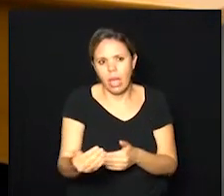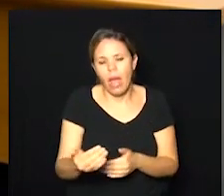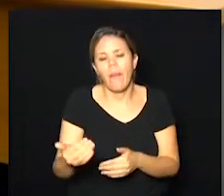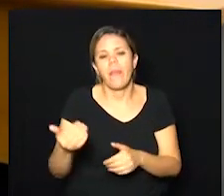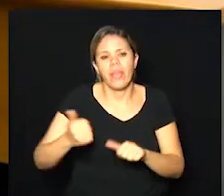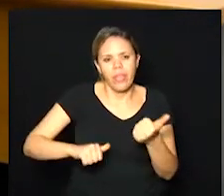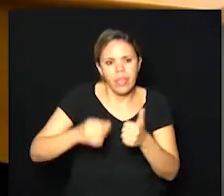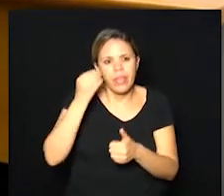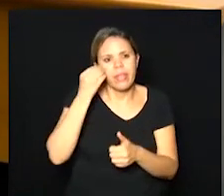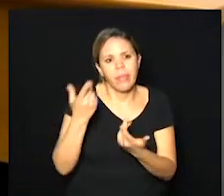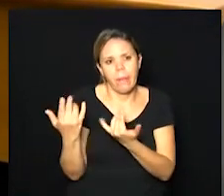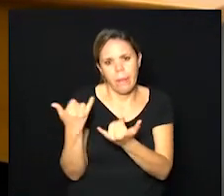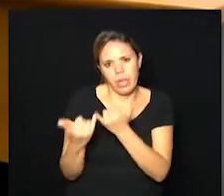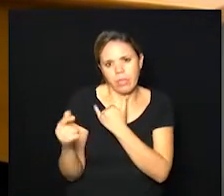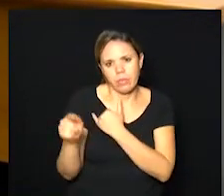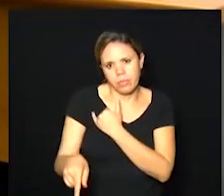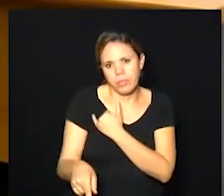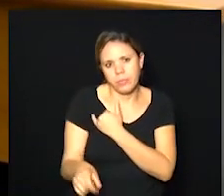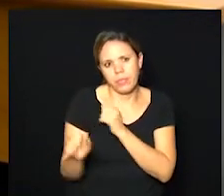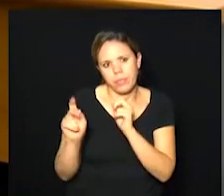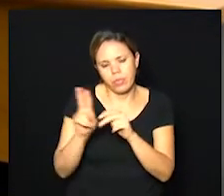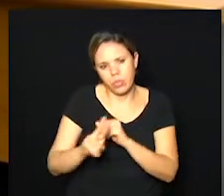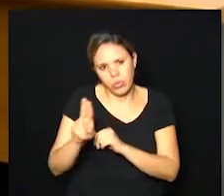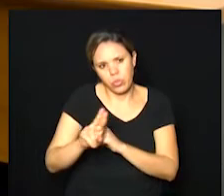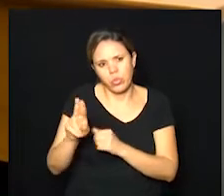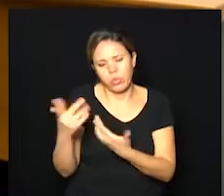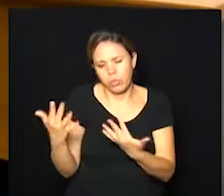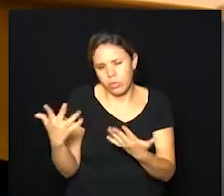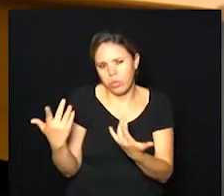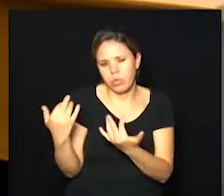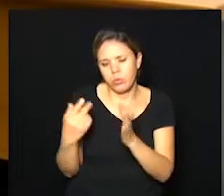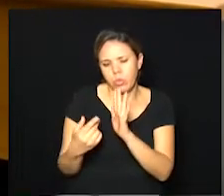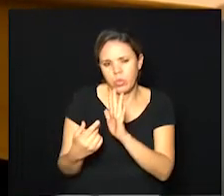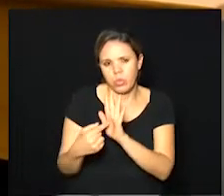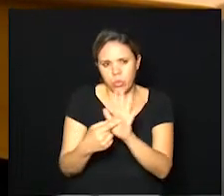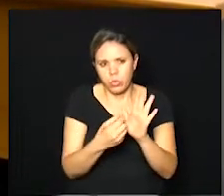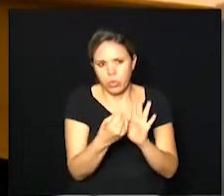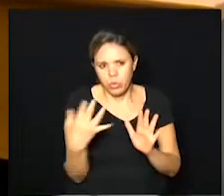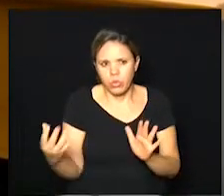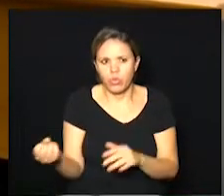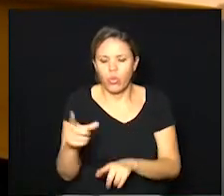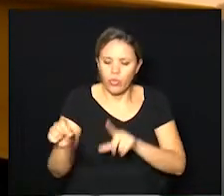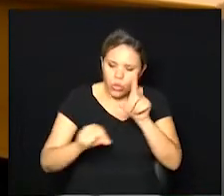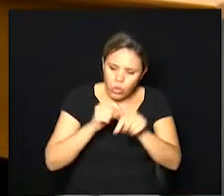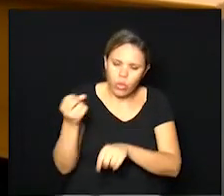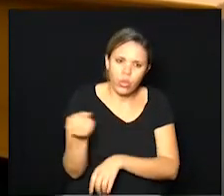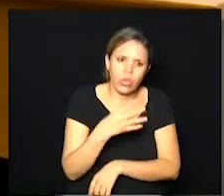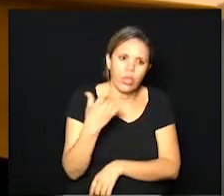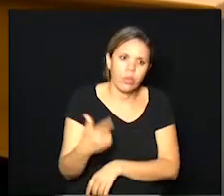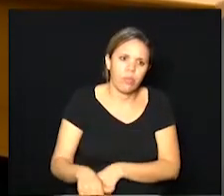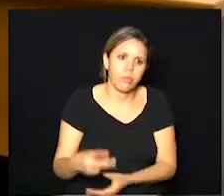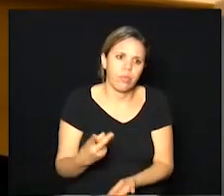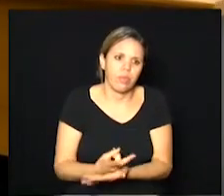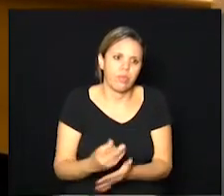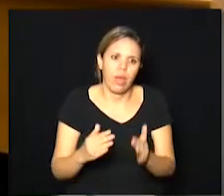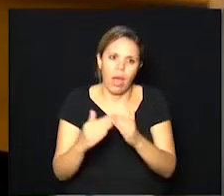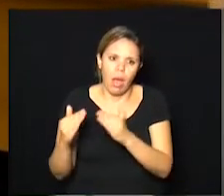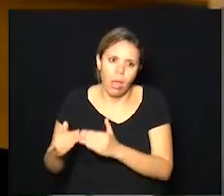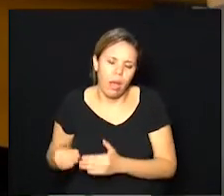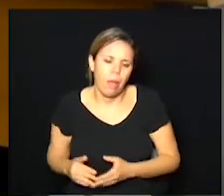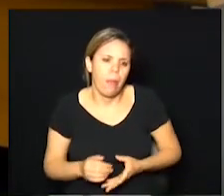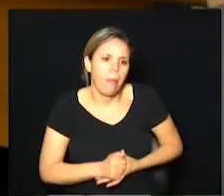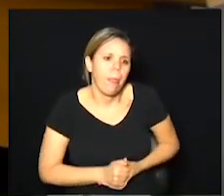muito parecido com essa usando mais ou menos a mesma amostragem um novo sorteio obviamente não serão as mesmas casas